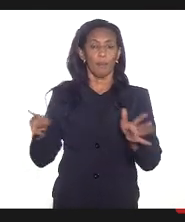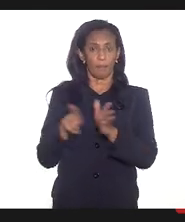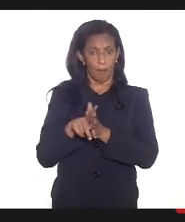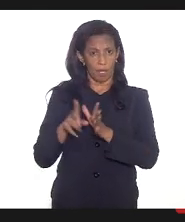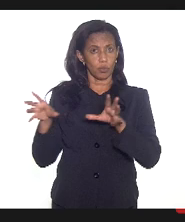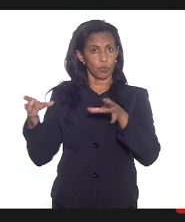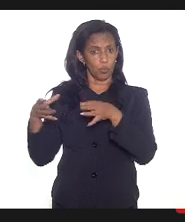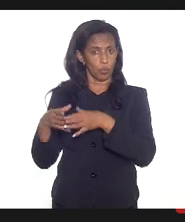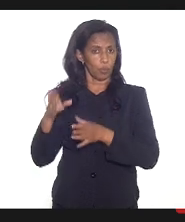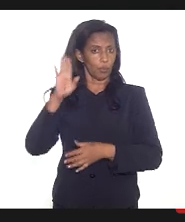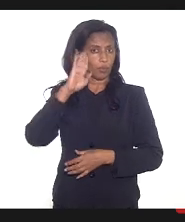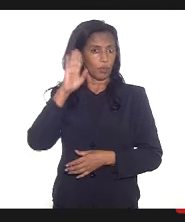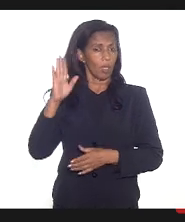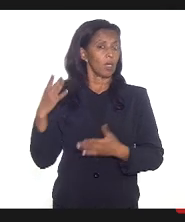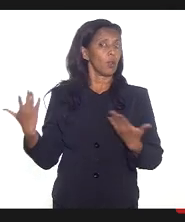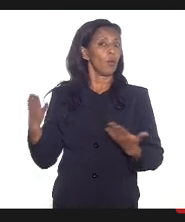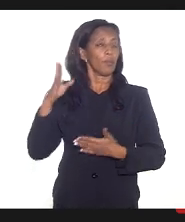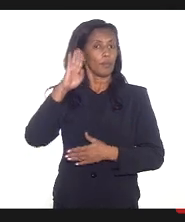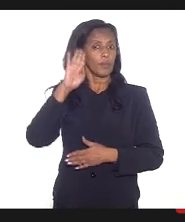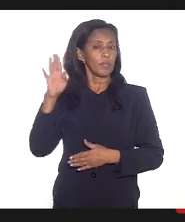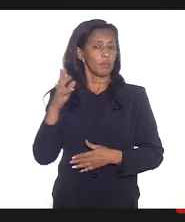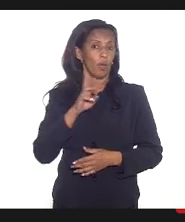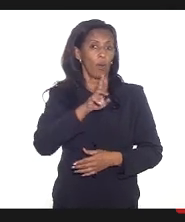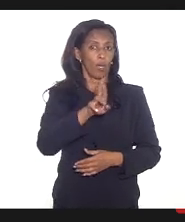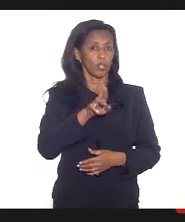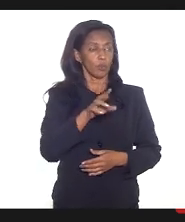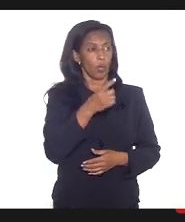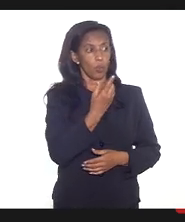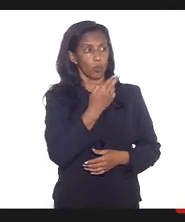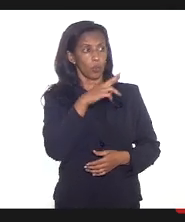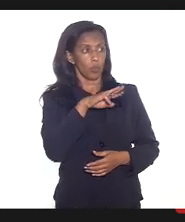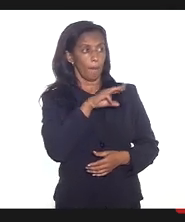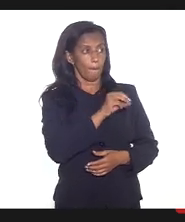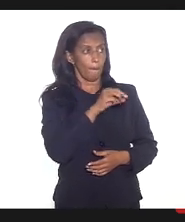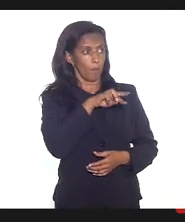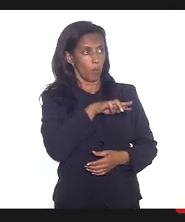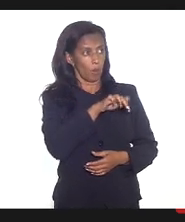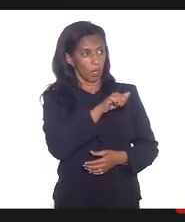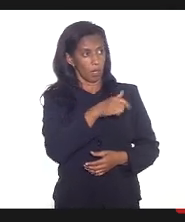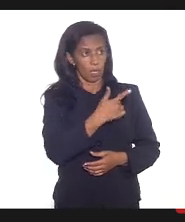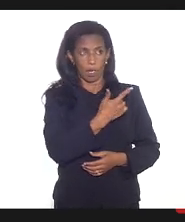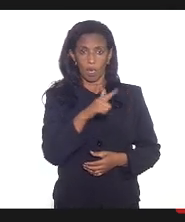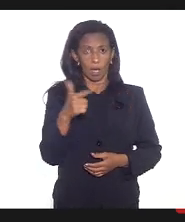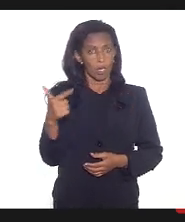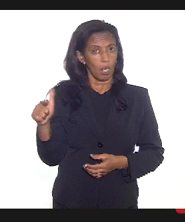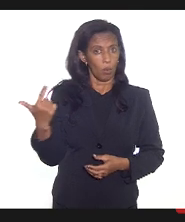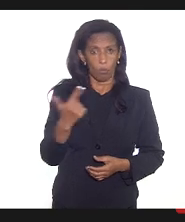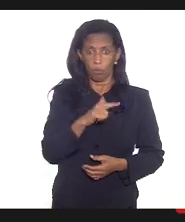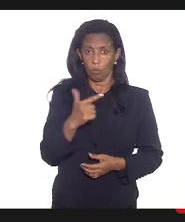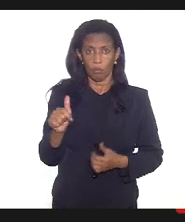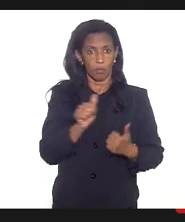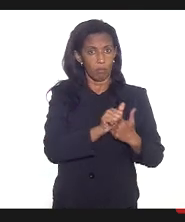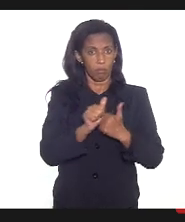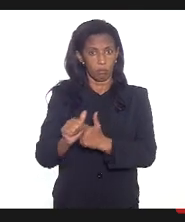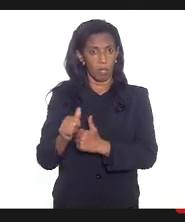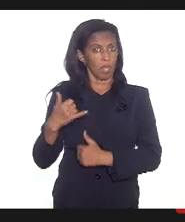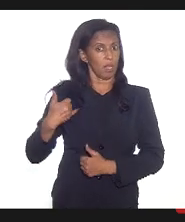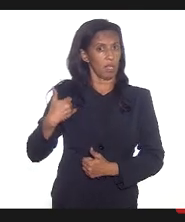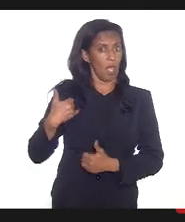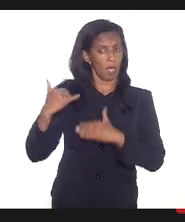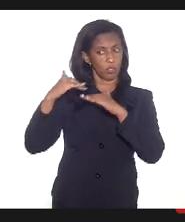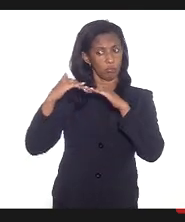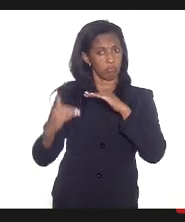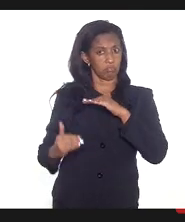prioritários e como prioridade respondendo a doutora Morena elas não precisam seguir a faixa etária